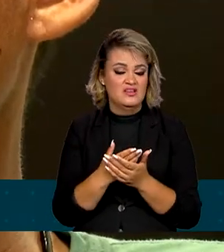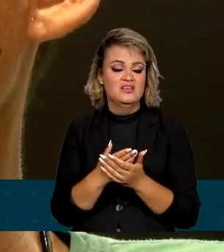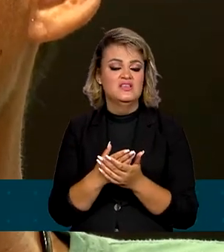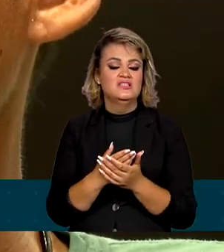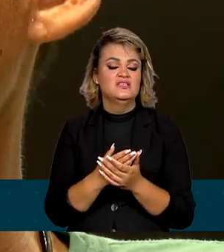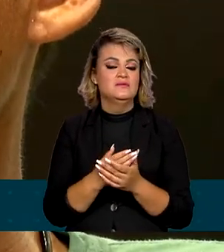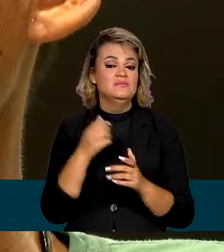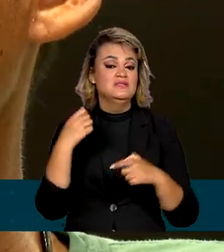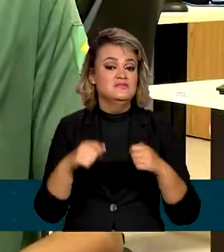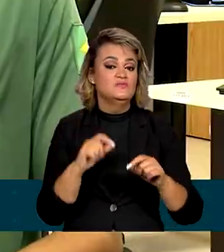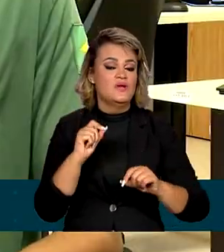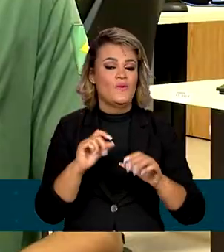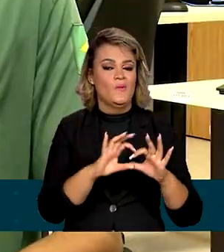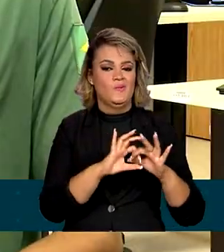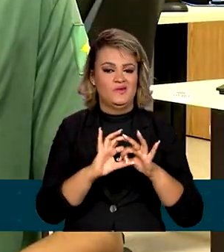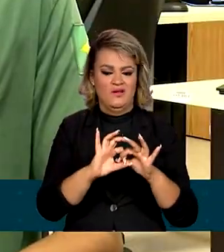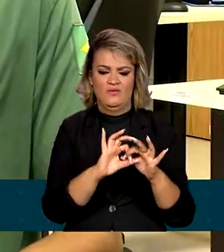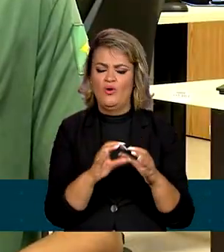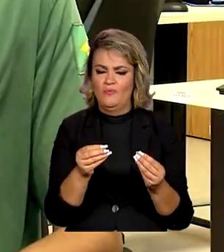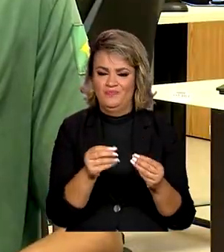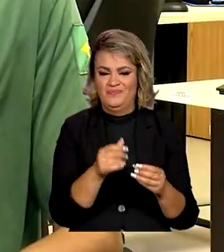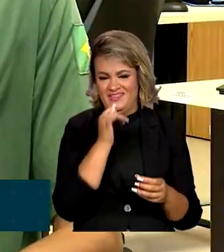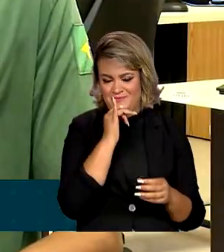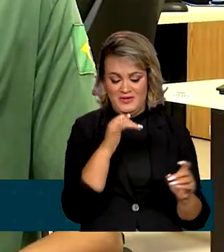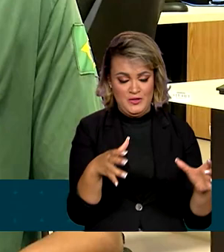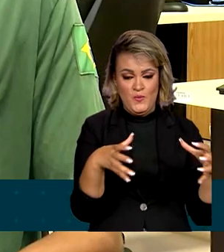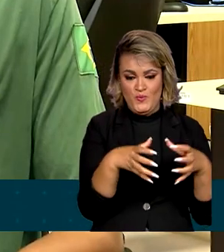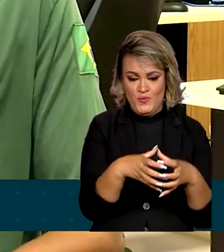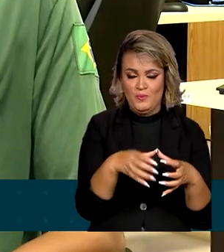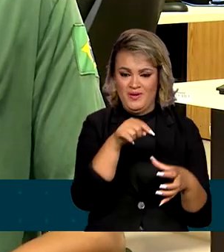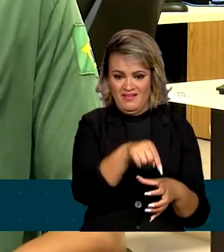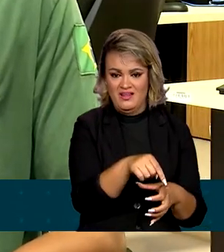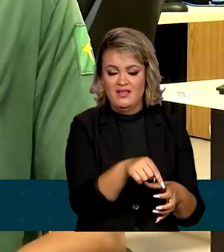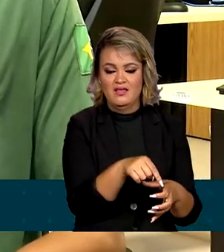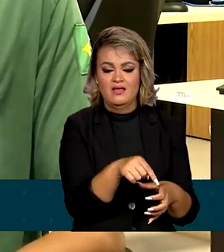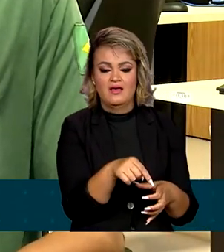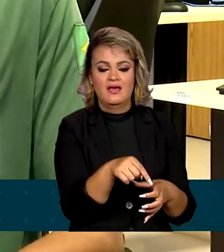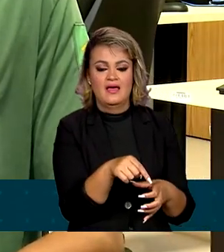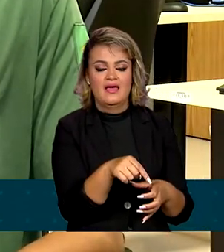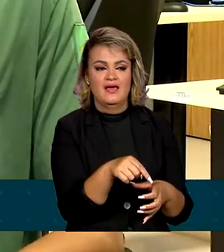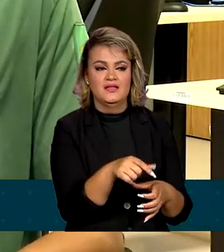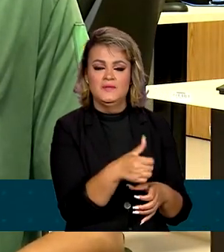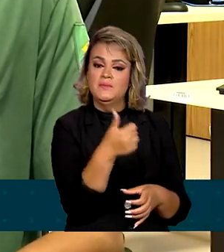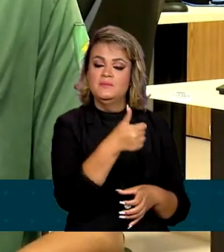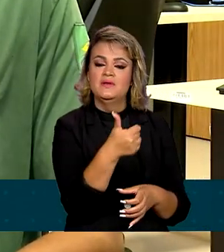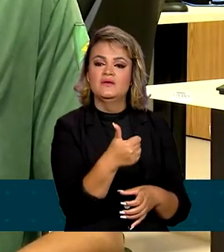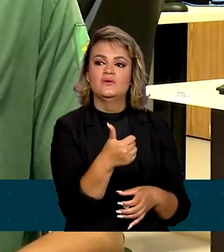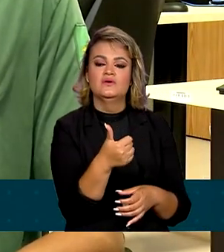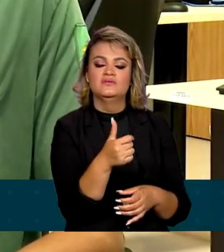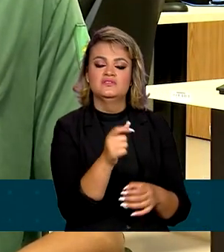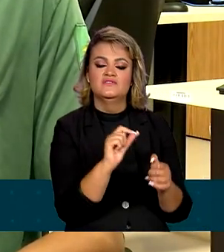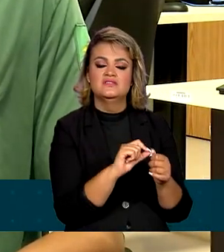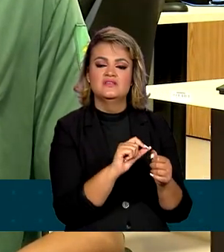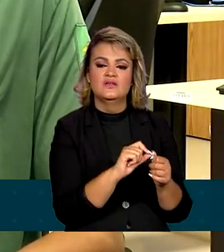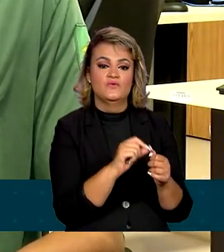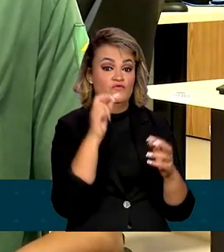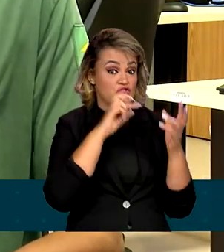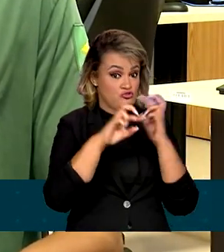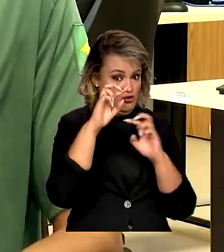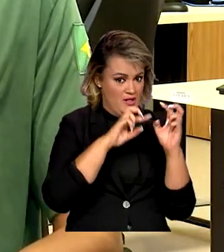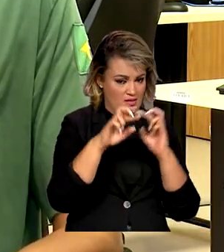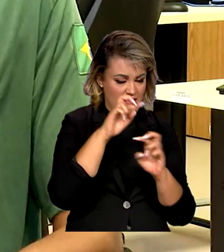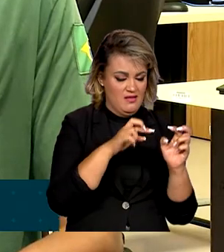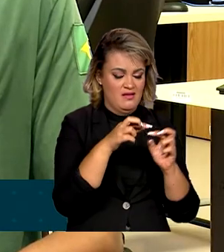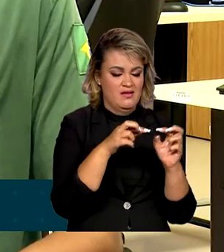resolver o problema. Essa equipe específica dessa base, eles estão no primeiro momento fazendo a parte de vistoria das